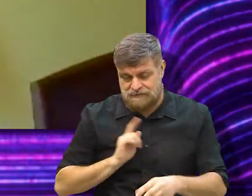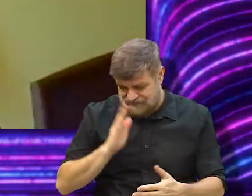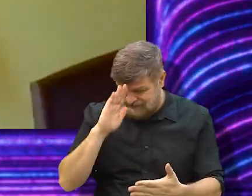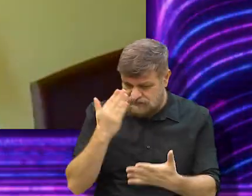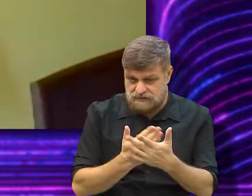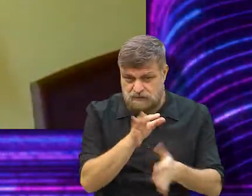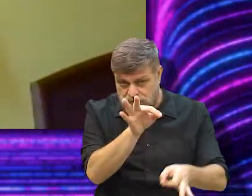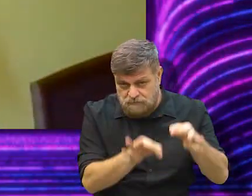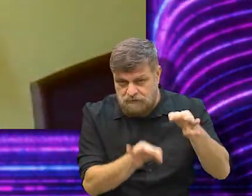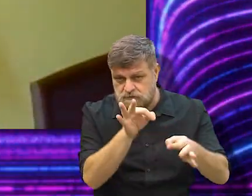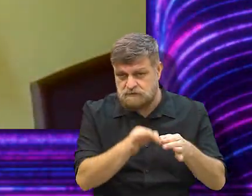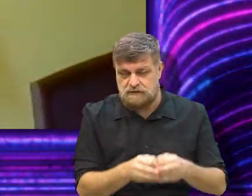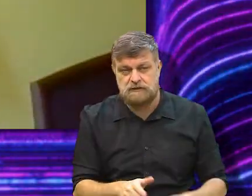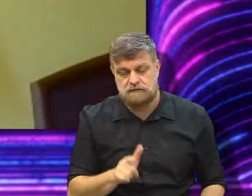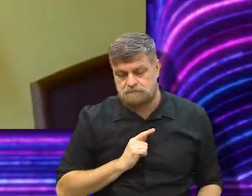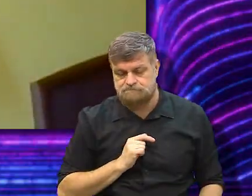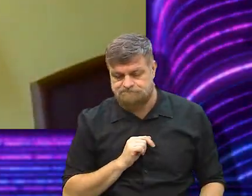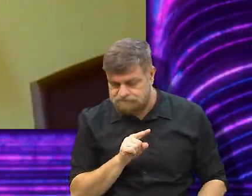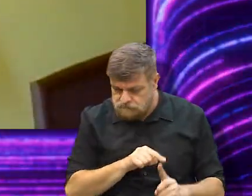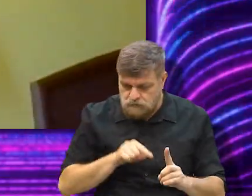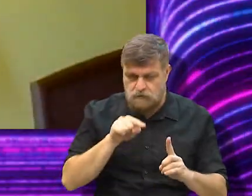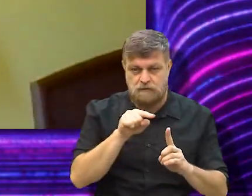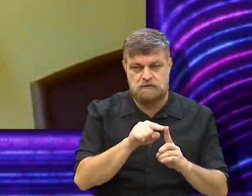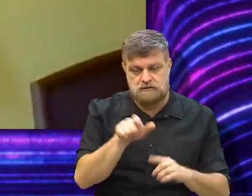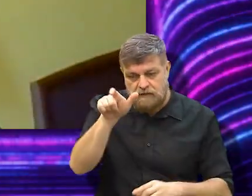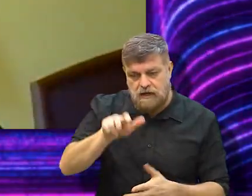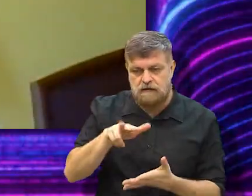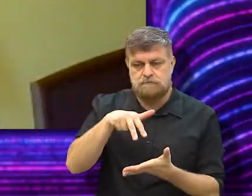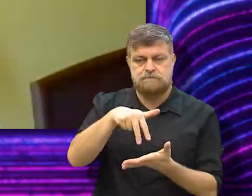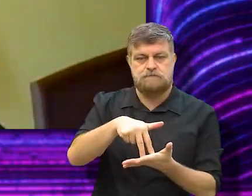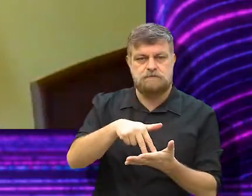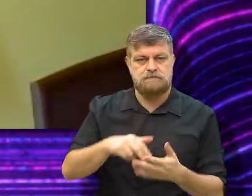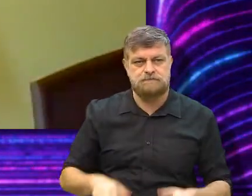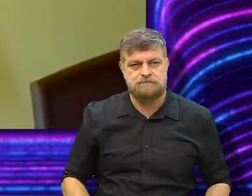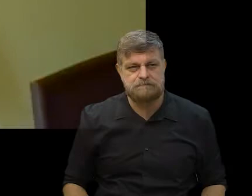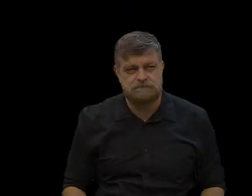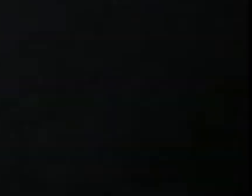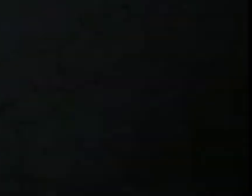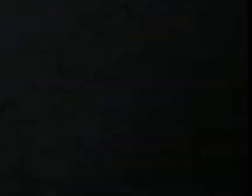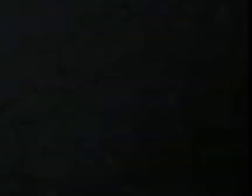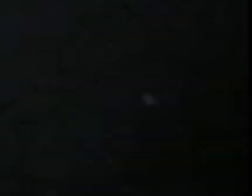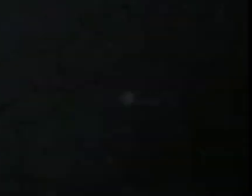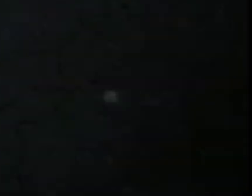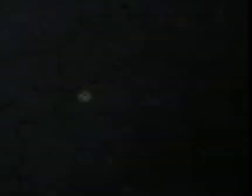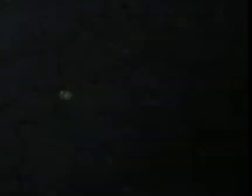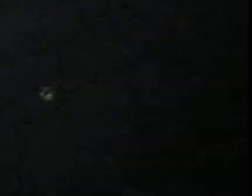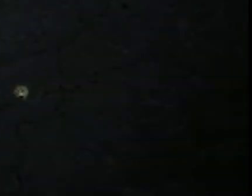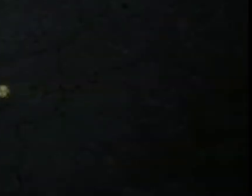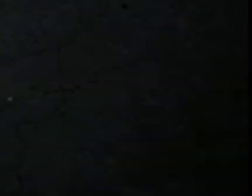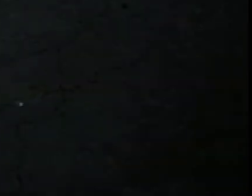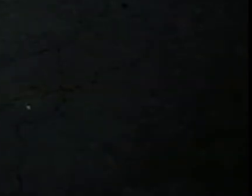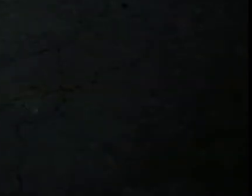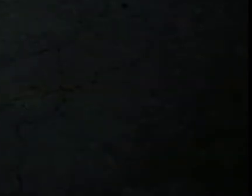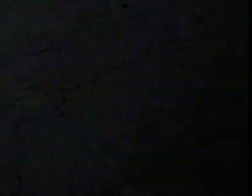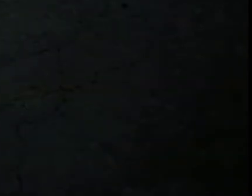também lutando por uma sociedade mais justa, eu acho que essa a jornada dela como protagonista. O que é a jornada? A